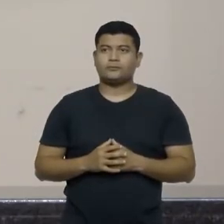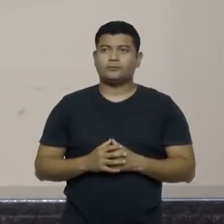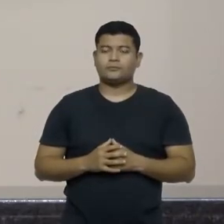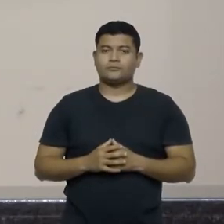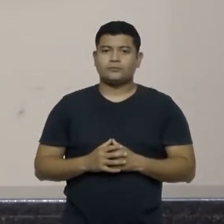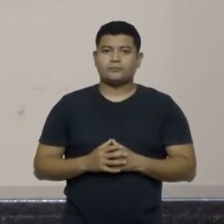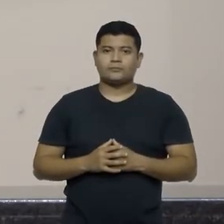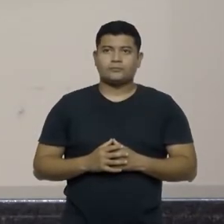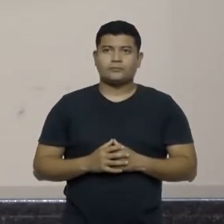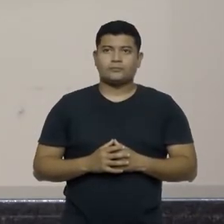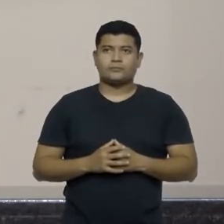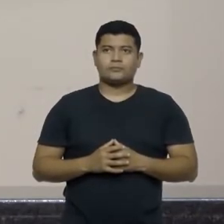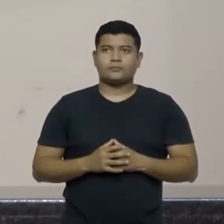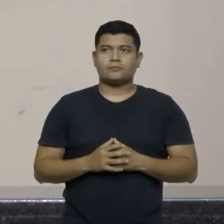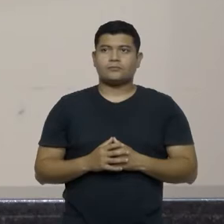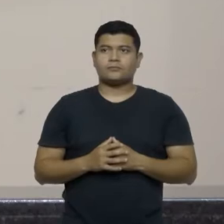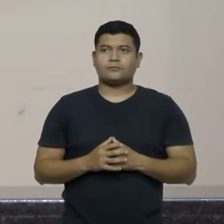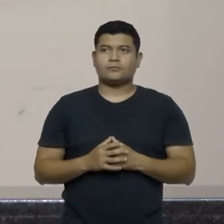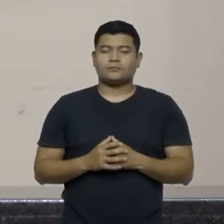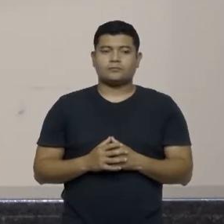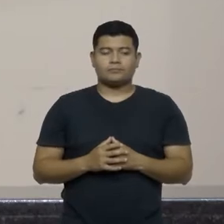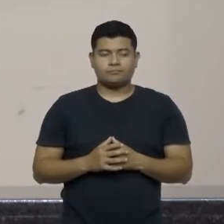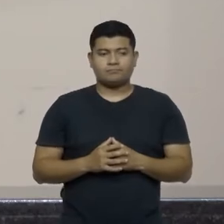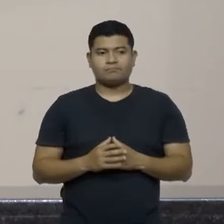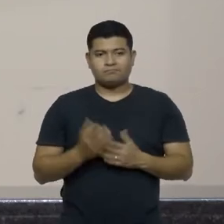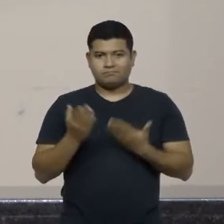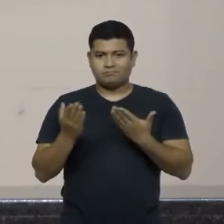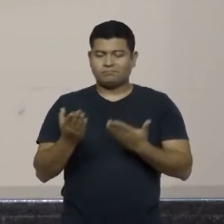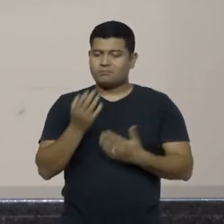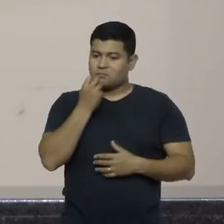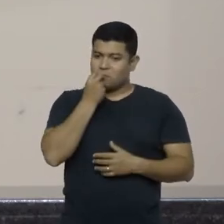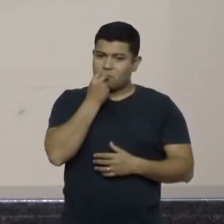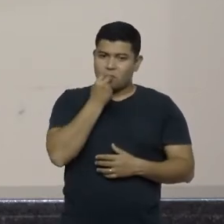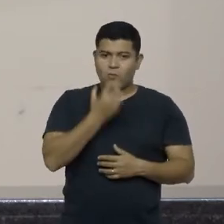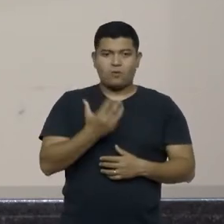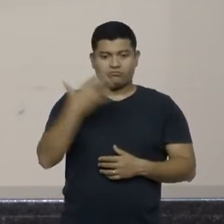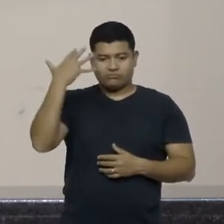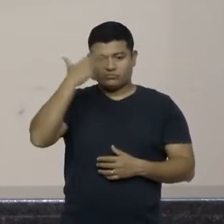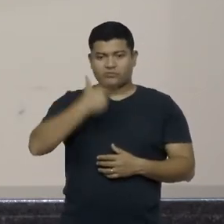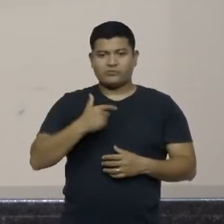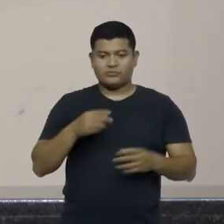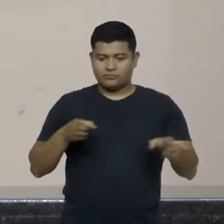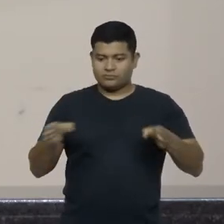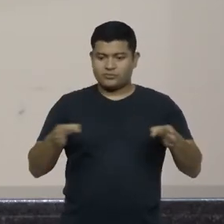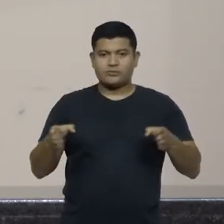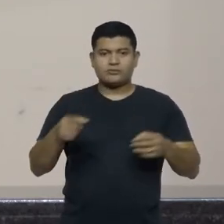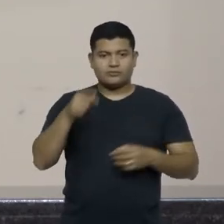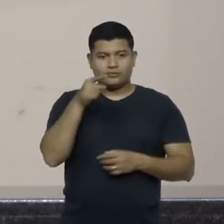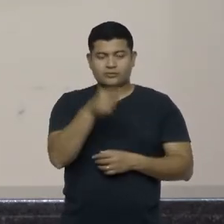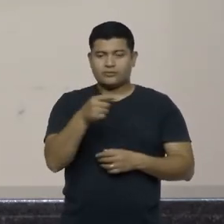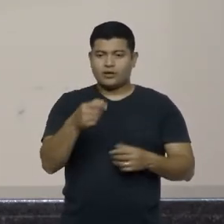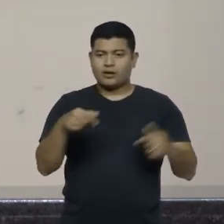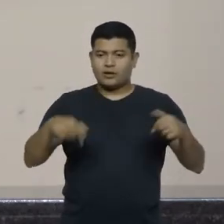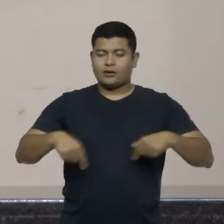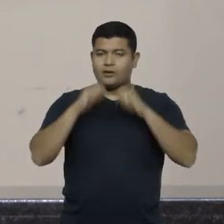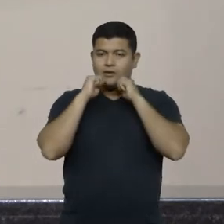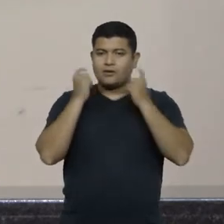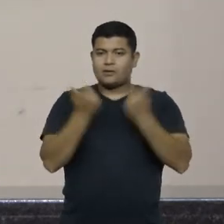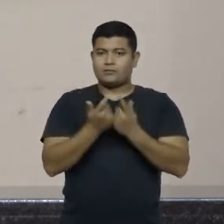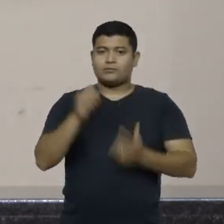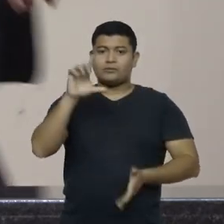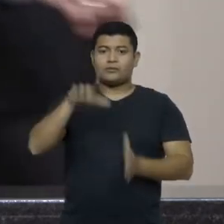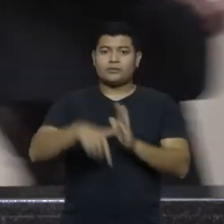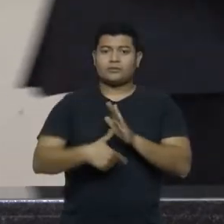Diga-se de passagem, uma bela passagem pela casa aí, deputado. Ao próximo orador,